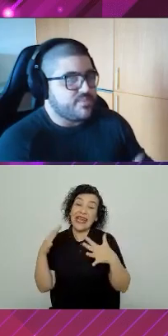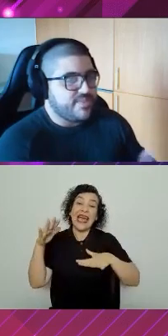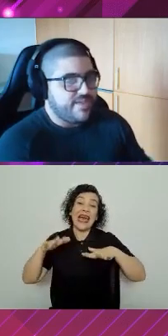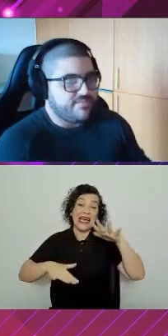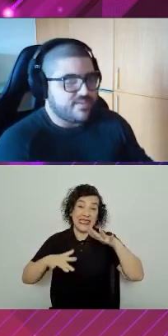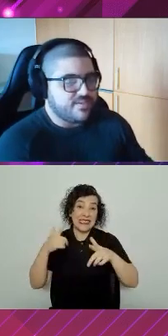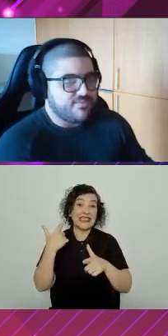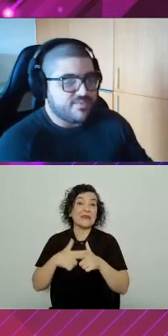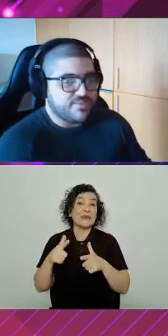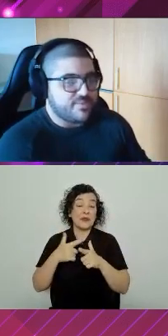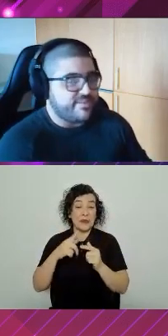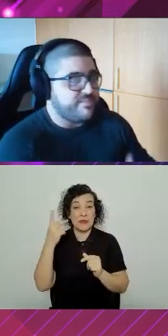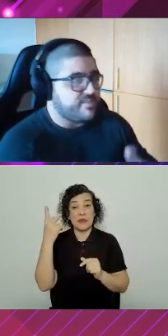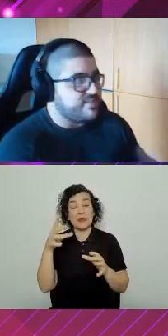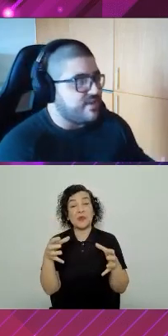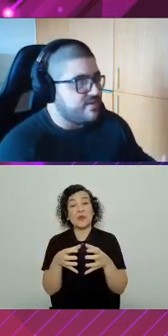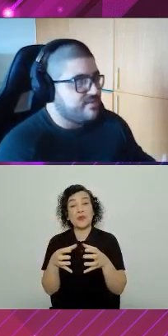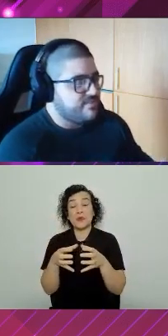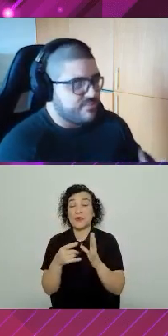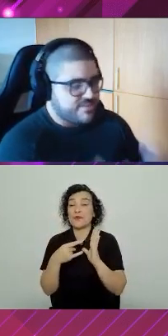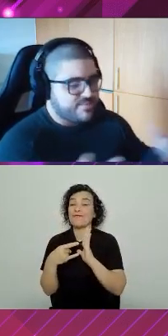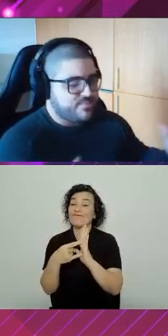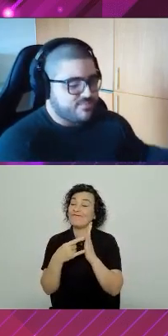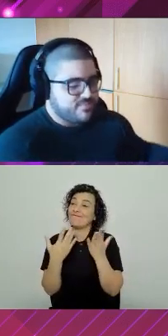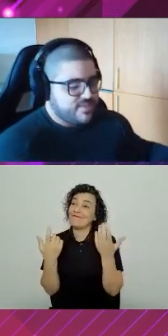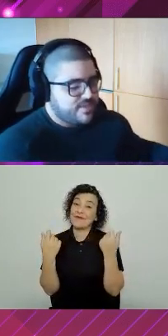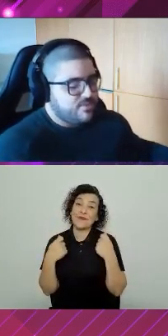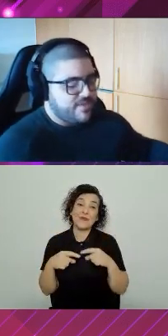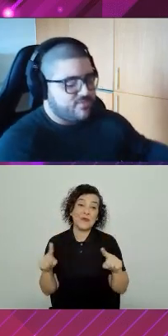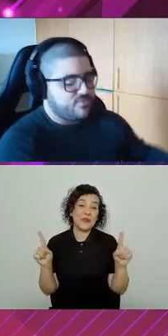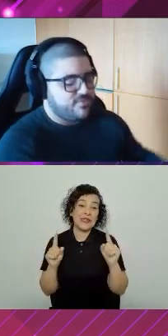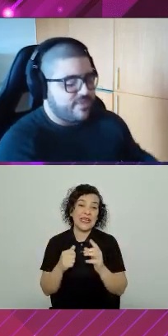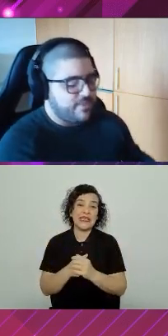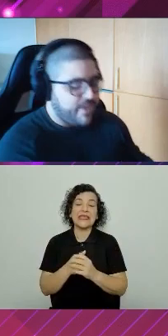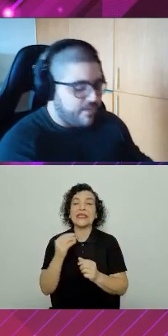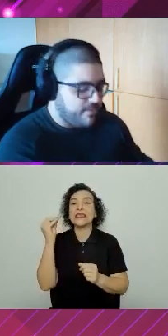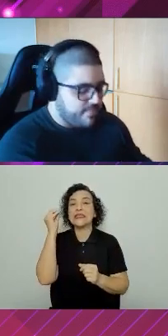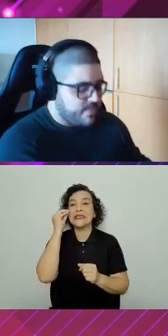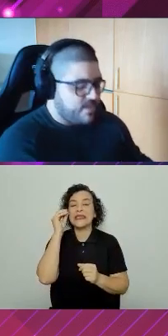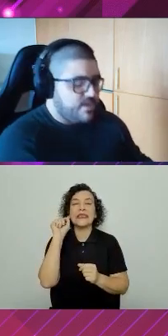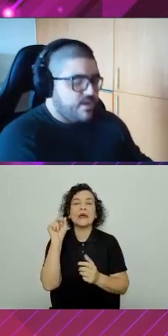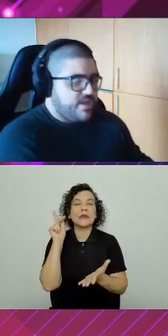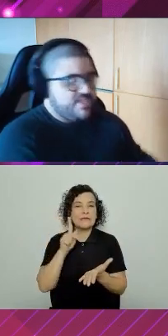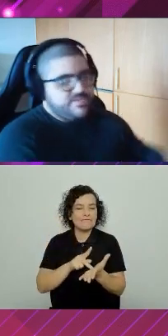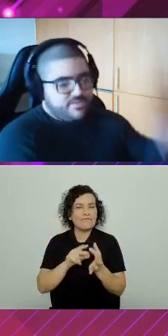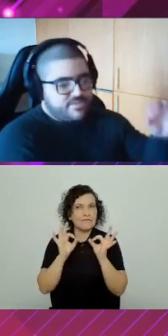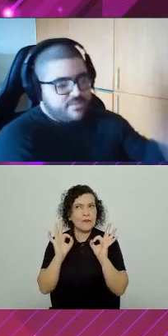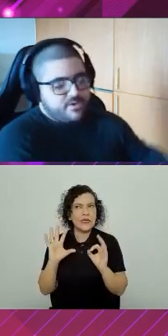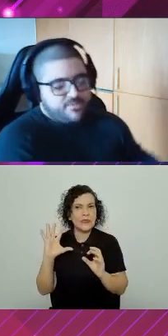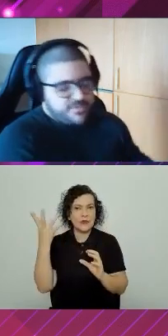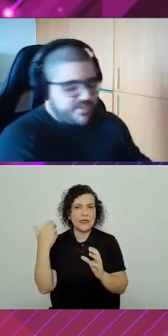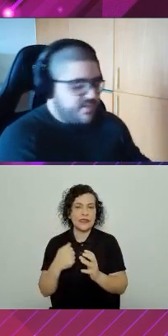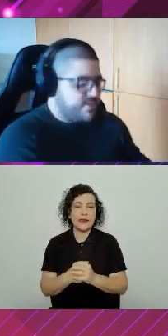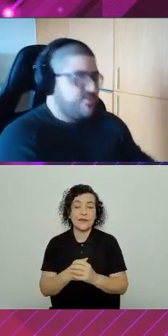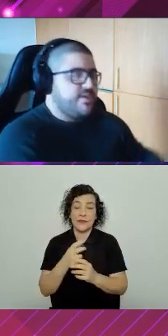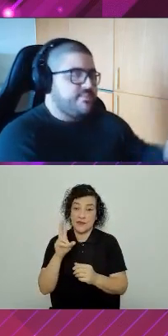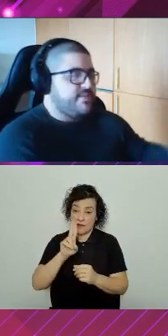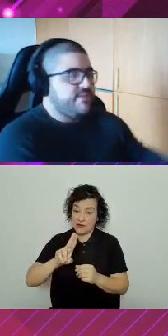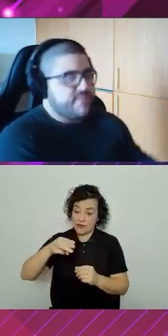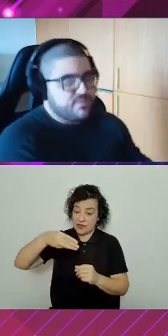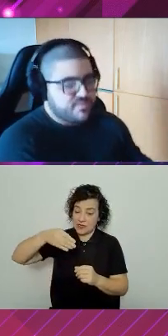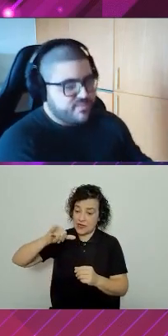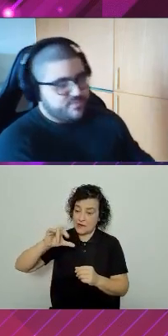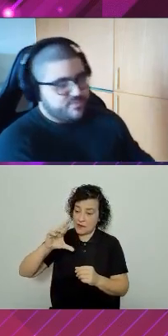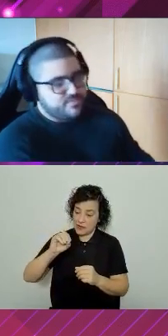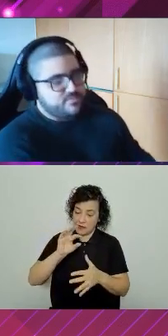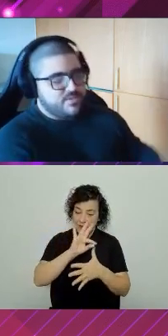para a sua equipe de dev que você não precisava passar. Vamos tentar colocar isso tudo no cenário real. A gente vai usar micro front-end. A sua equipe de